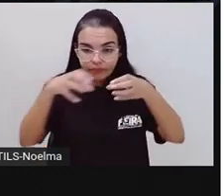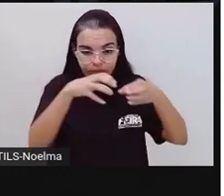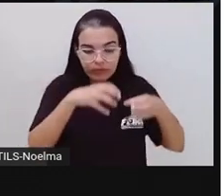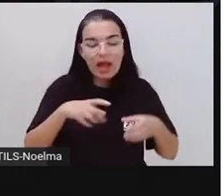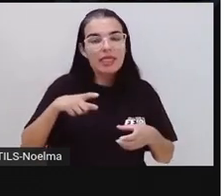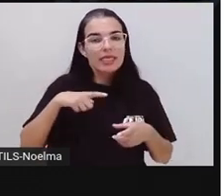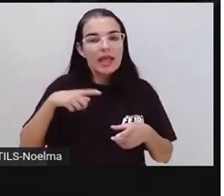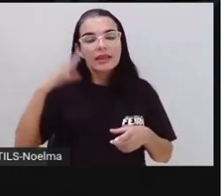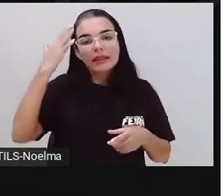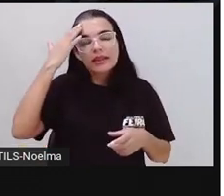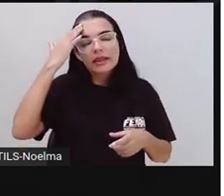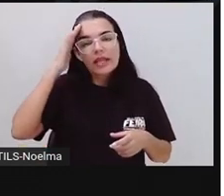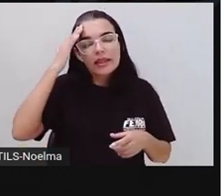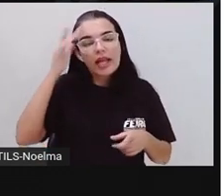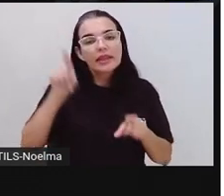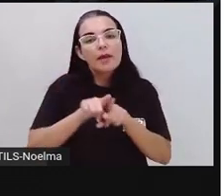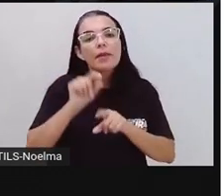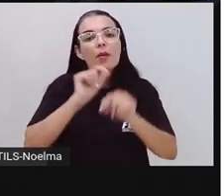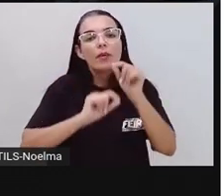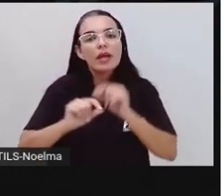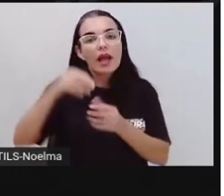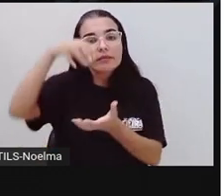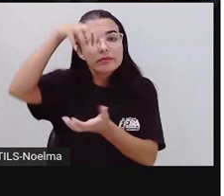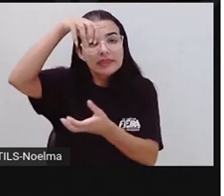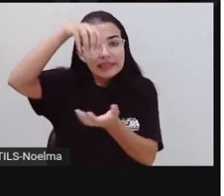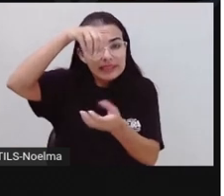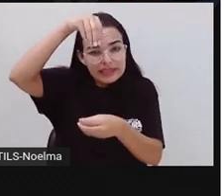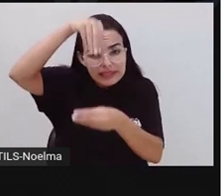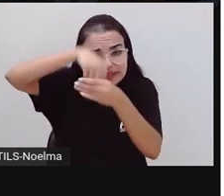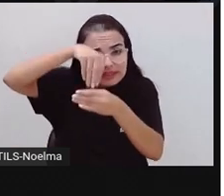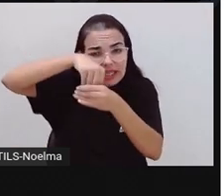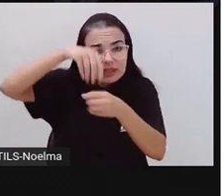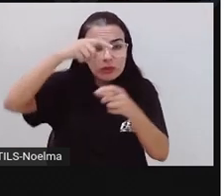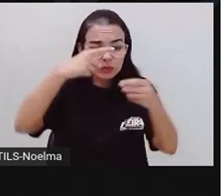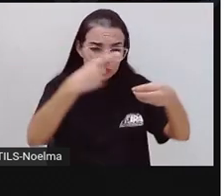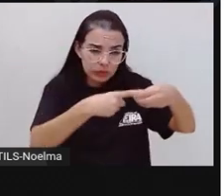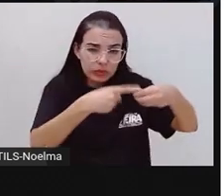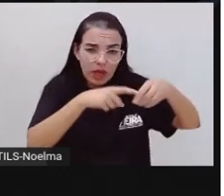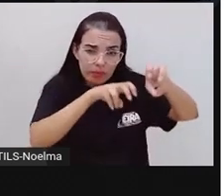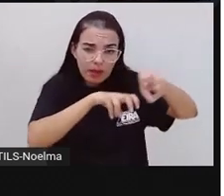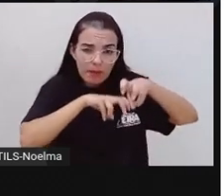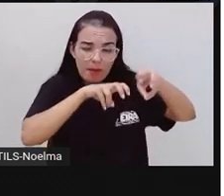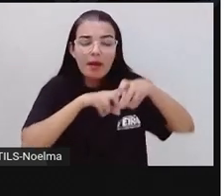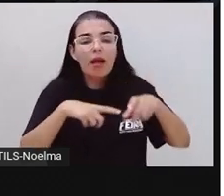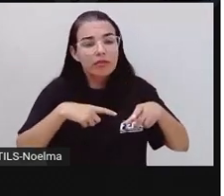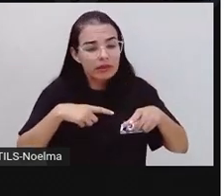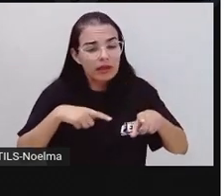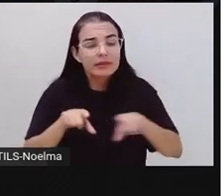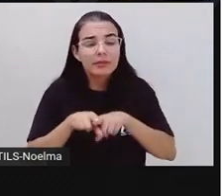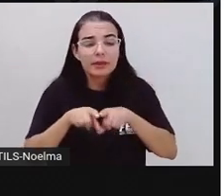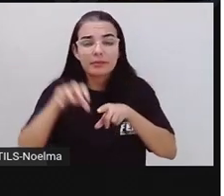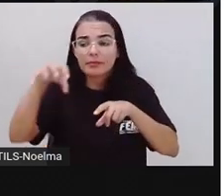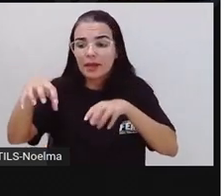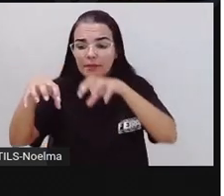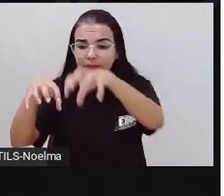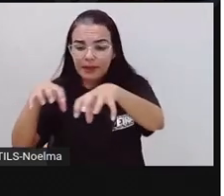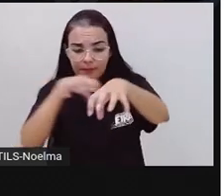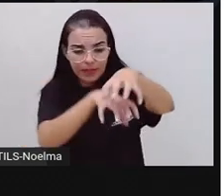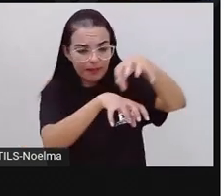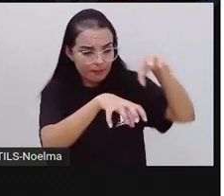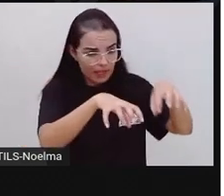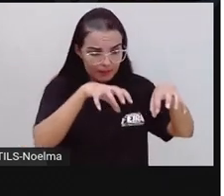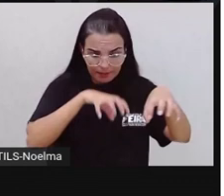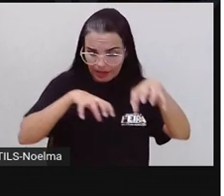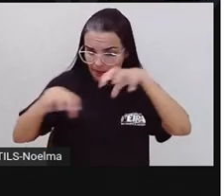distritos existem subdivisões, né, espaciais, também administrativas, que